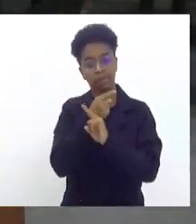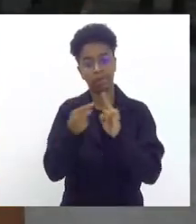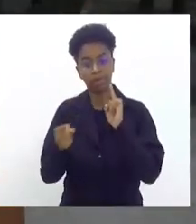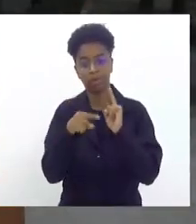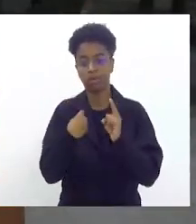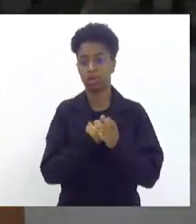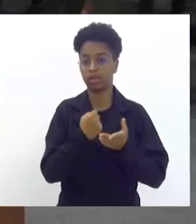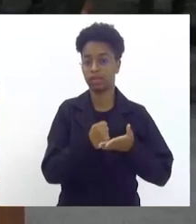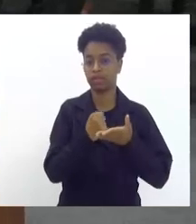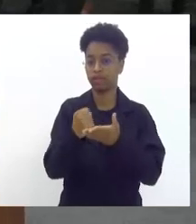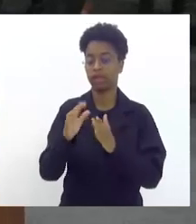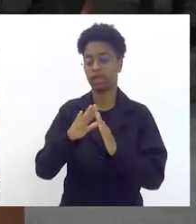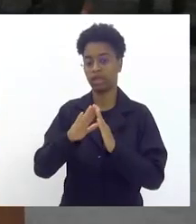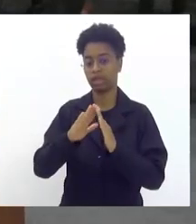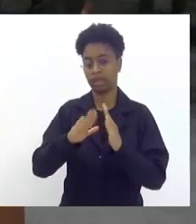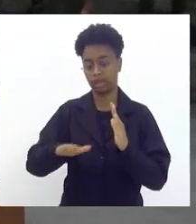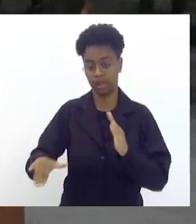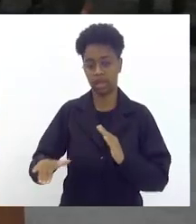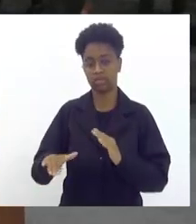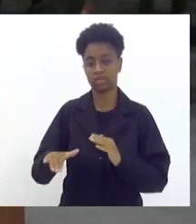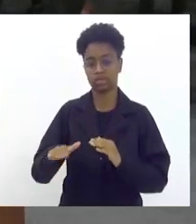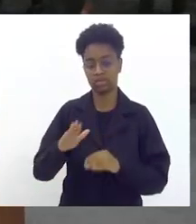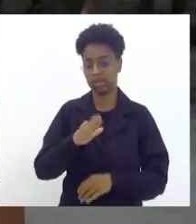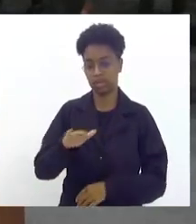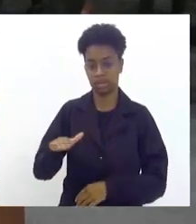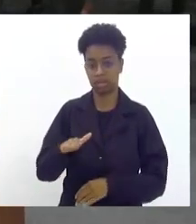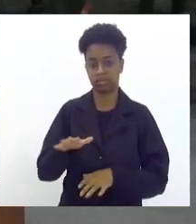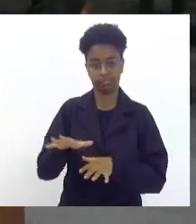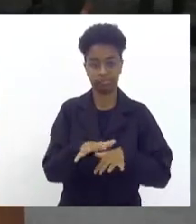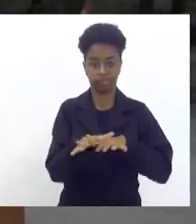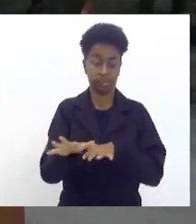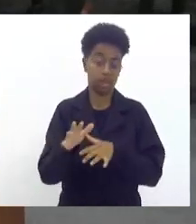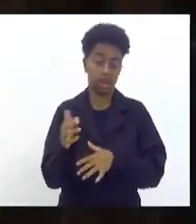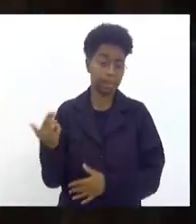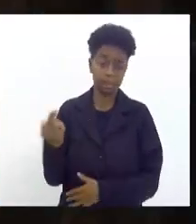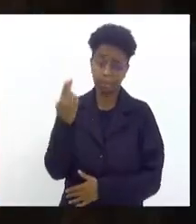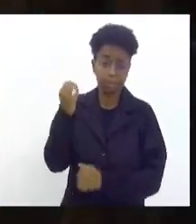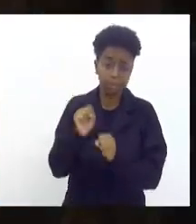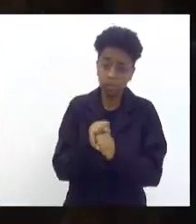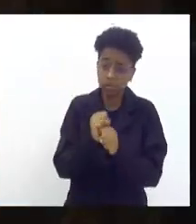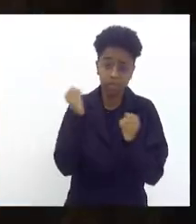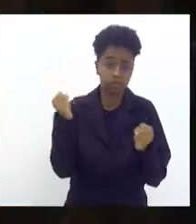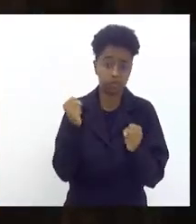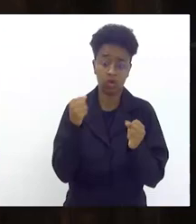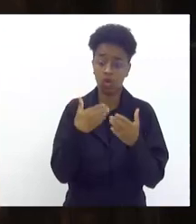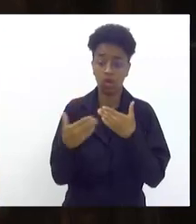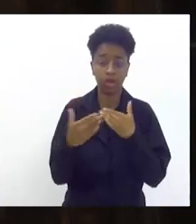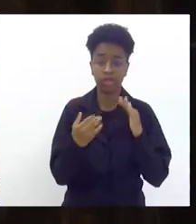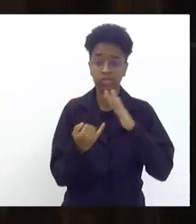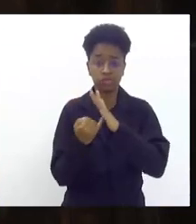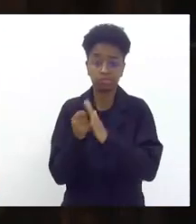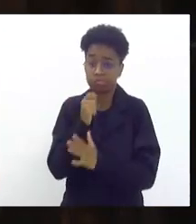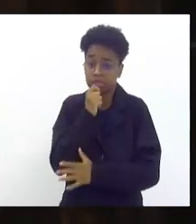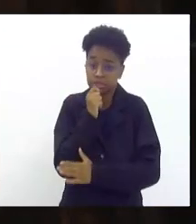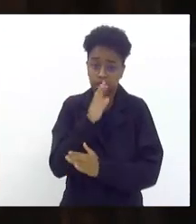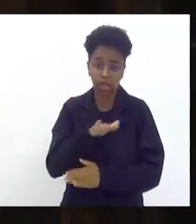as crianças para a avenida jamais é impossível você fazer qualquer instituição sem criança